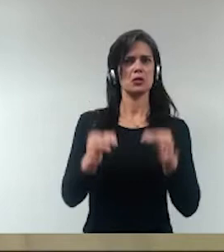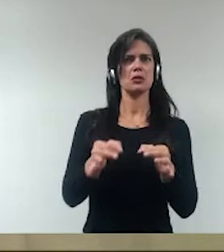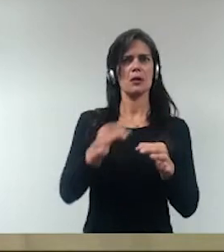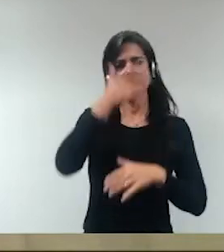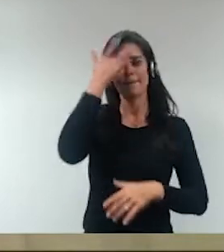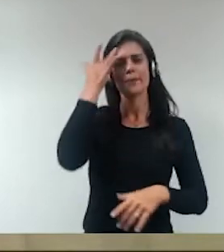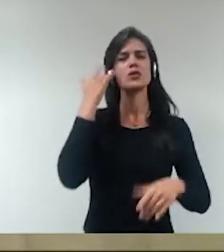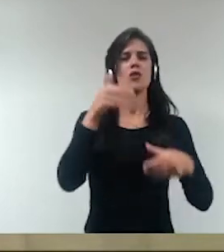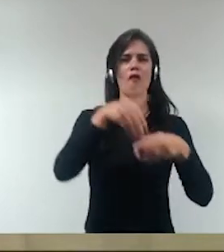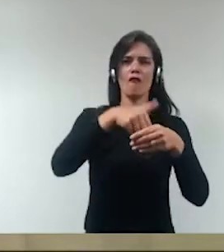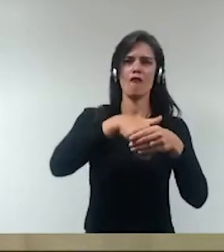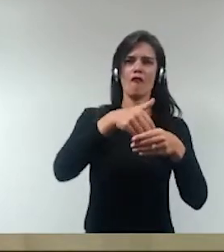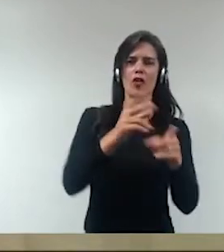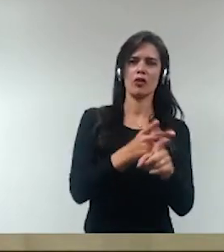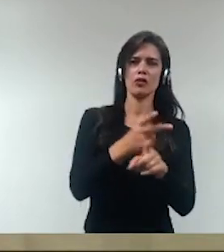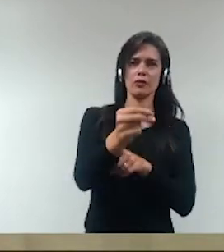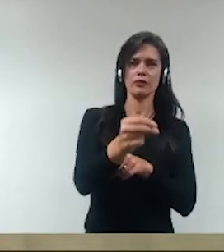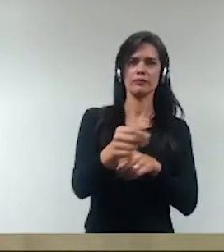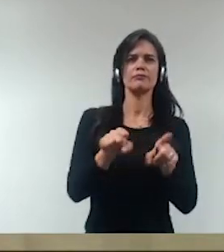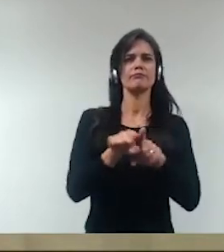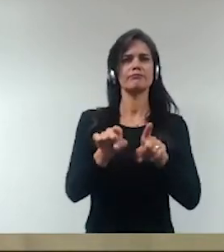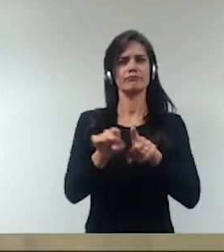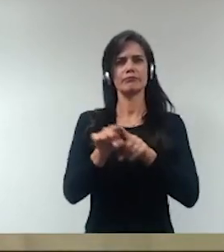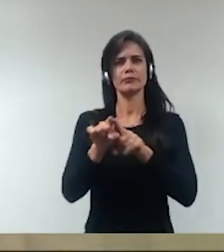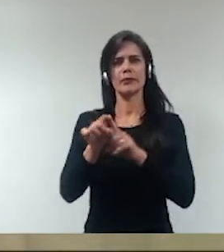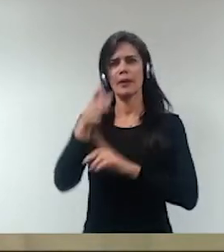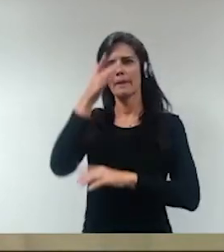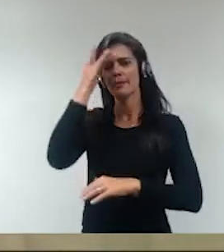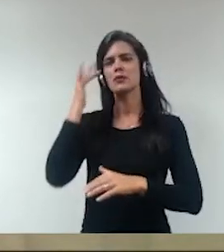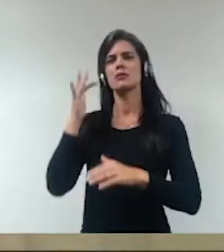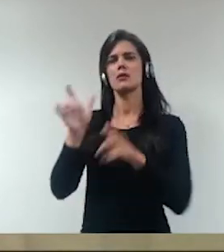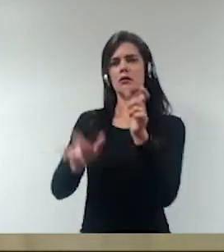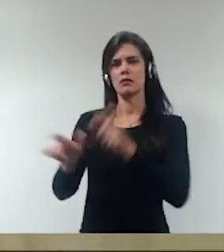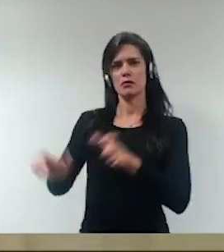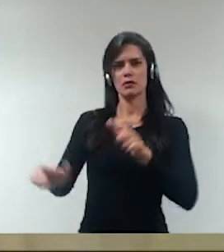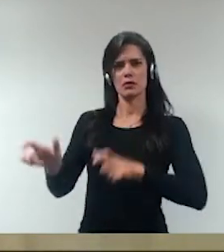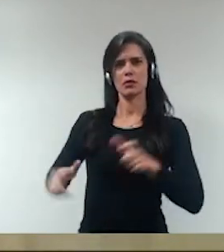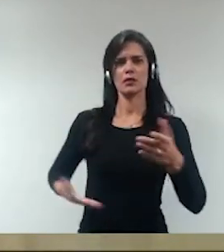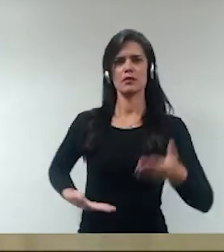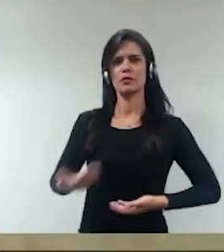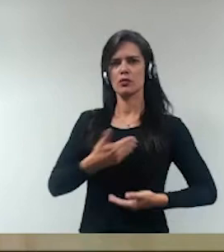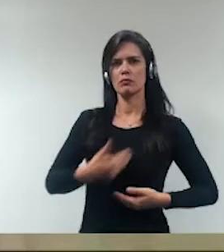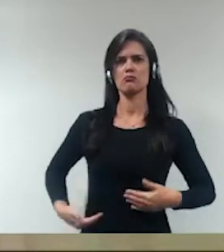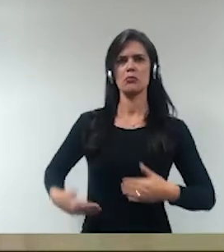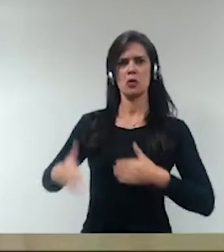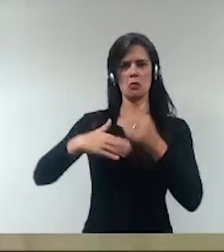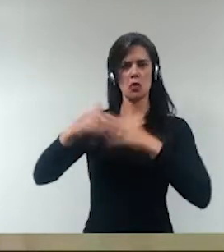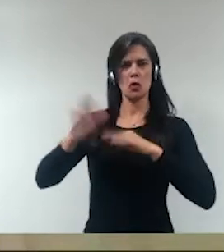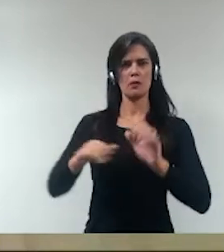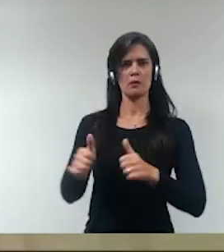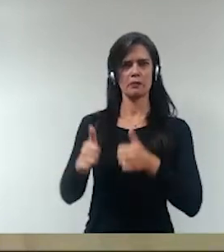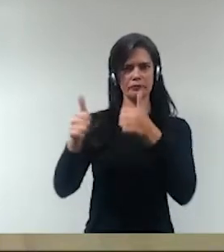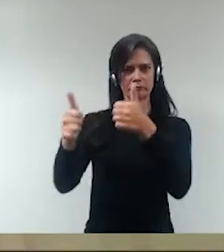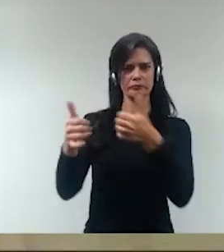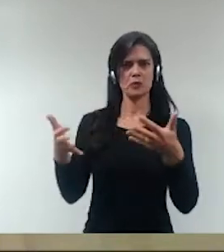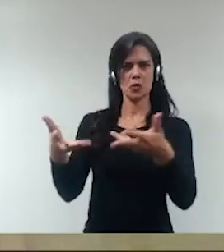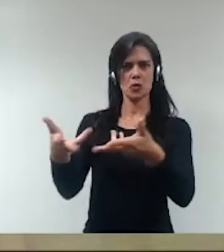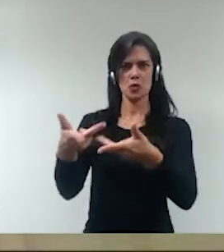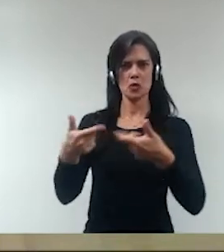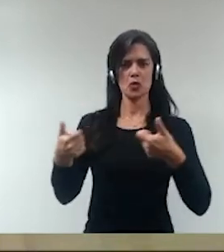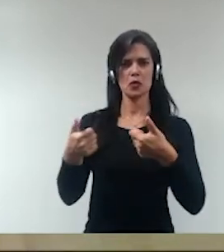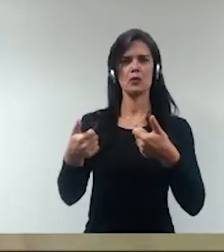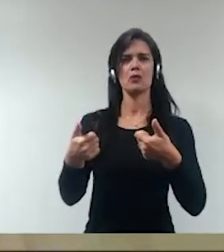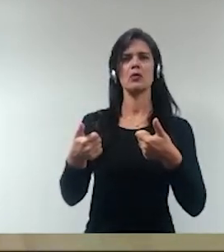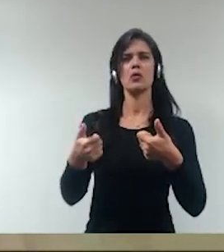eleitos, um corpo de gestores públicos de elevada qualificação, com planejamento estratégico e monitoramento de execução de